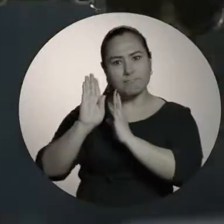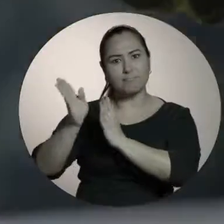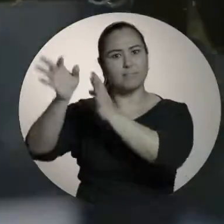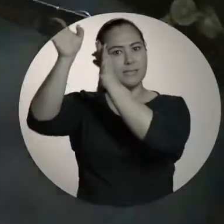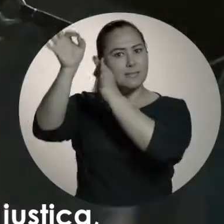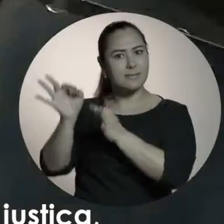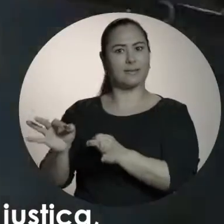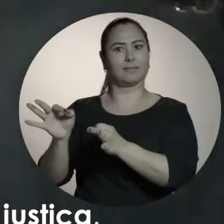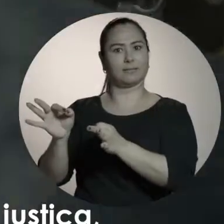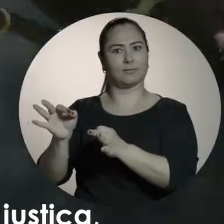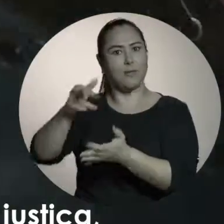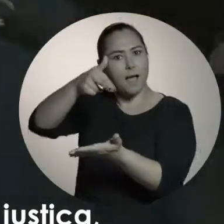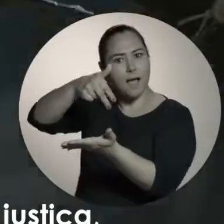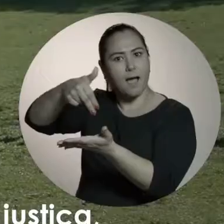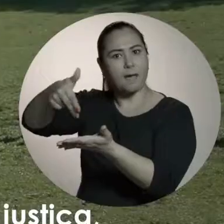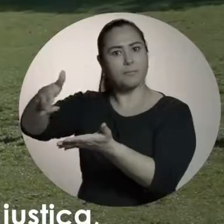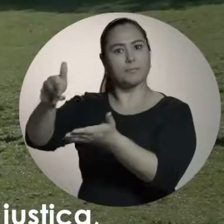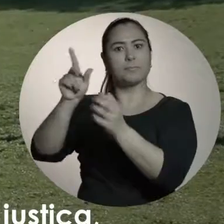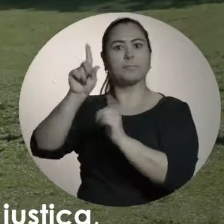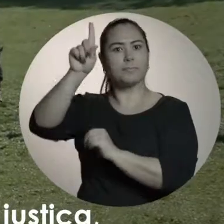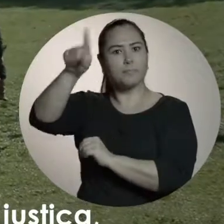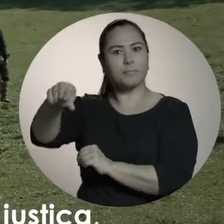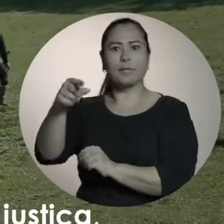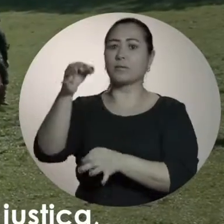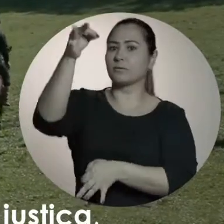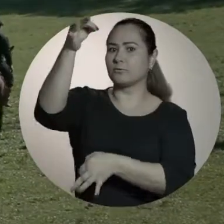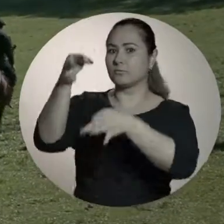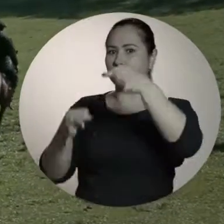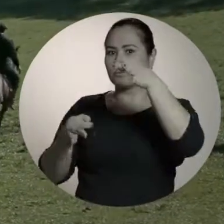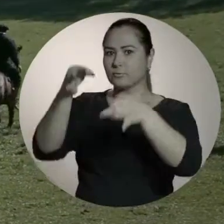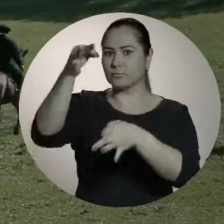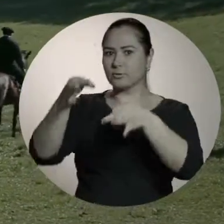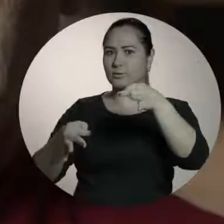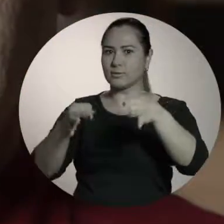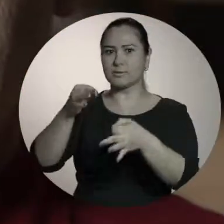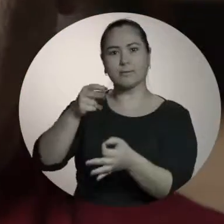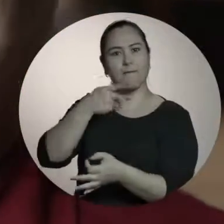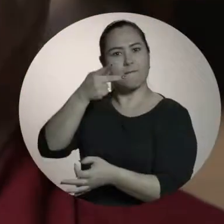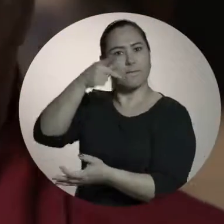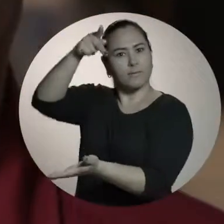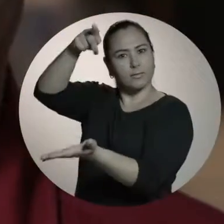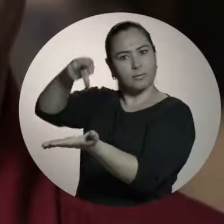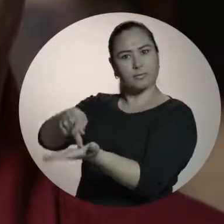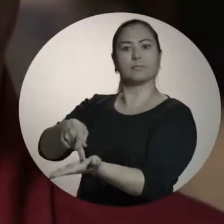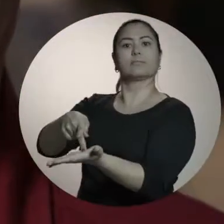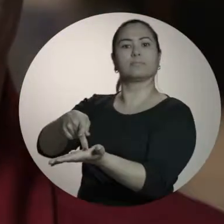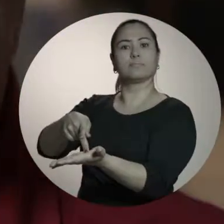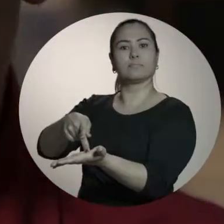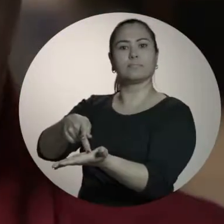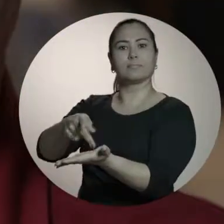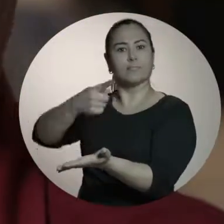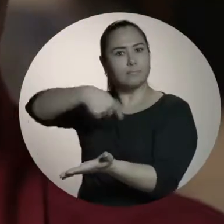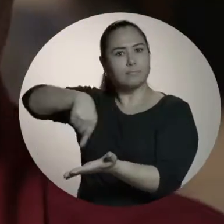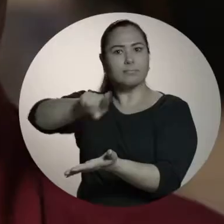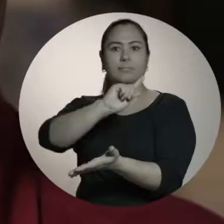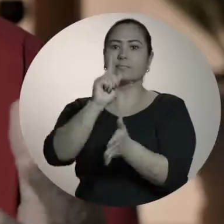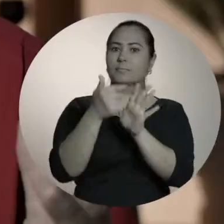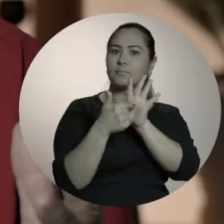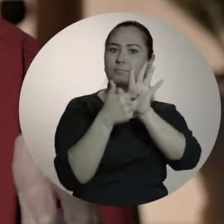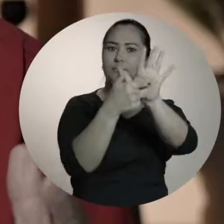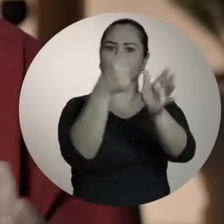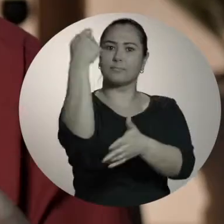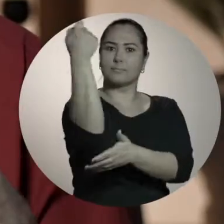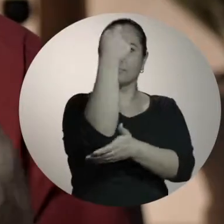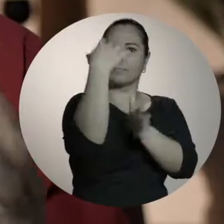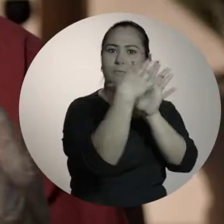certo. O caminho que trilhamos é o caminho da justiça, da honra e da verdade. E que sirvam as nossas